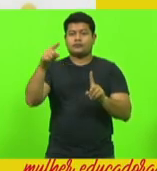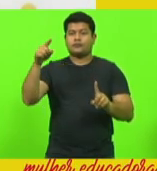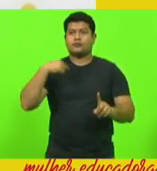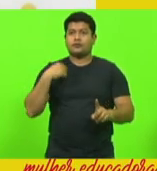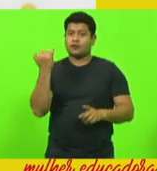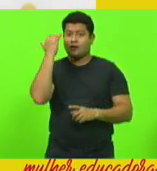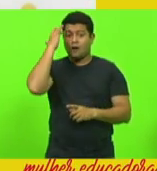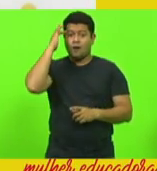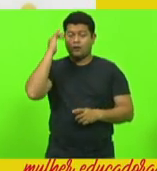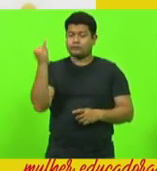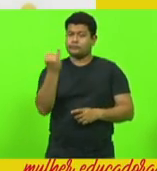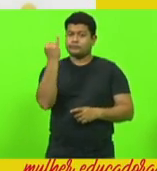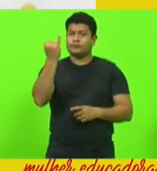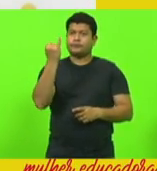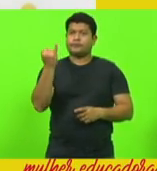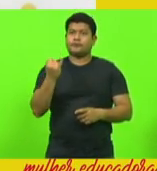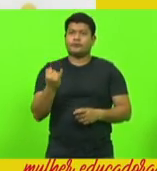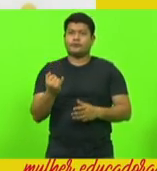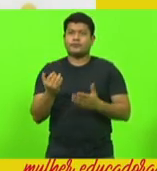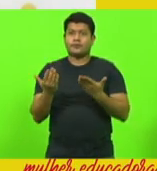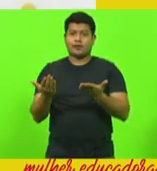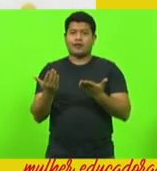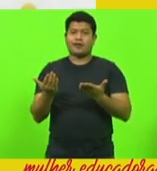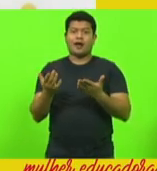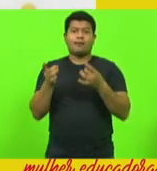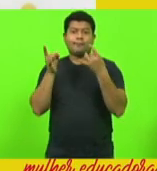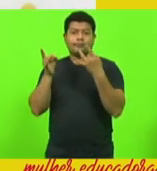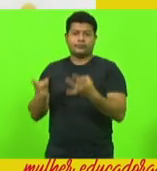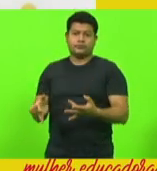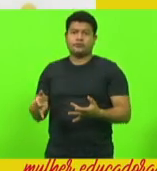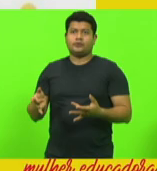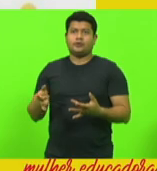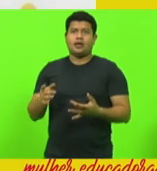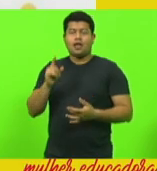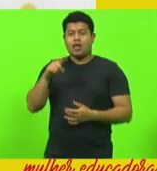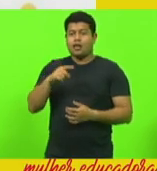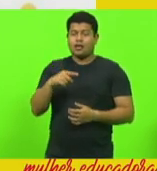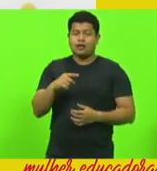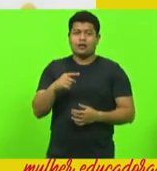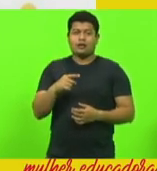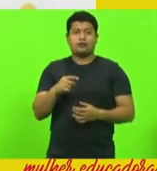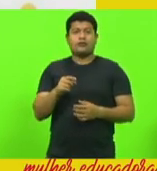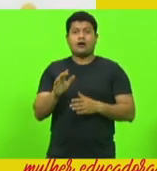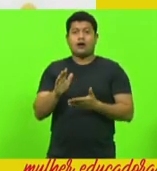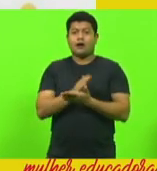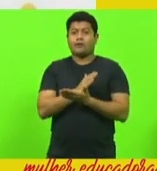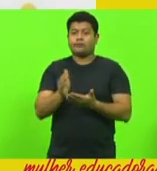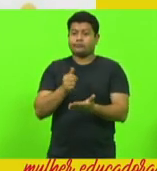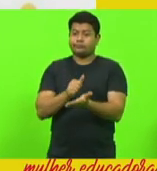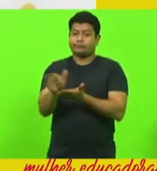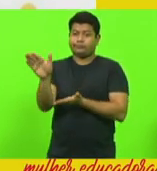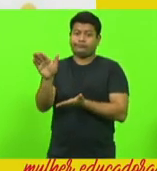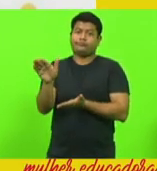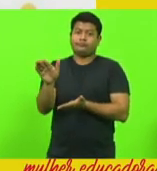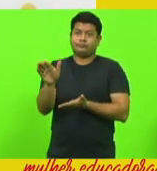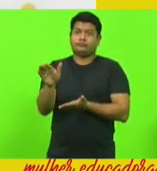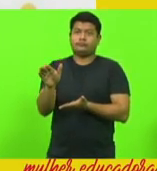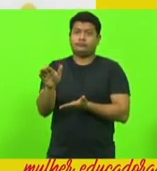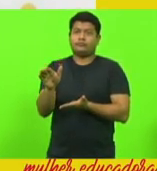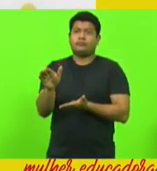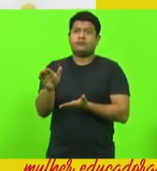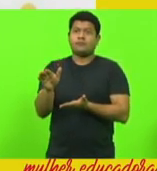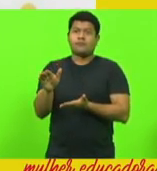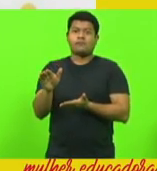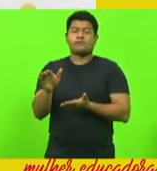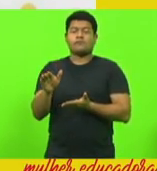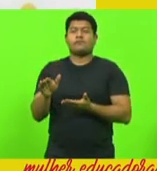importantes. A evasão, que é, na verdade, a expulsão dos estudantes nas redes